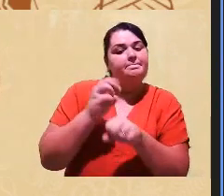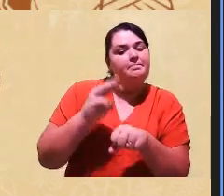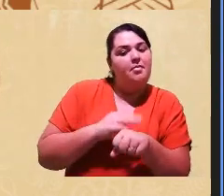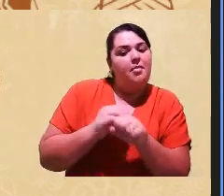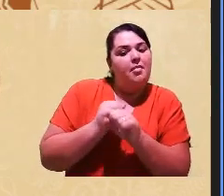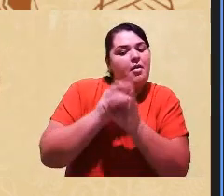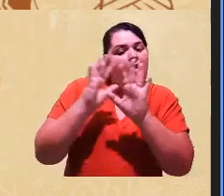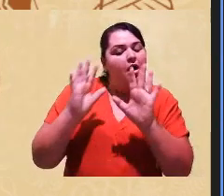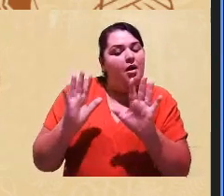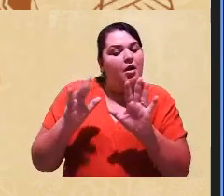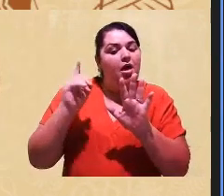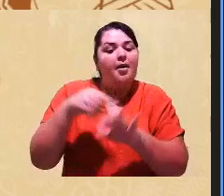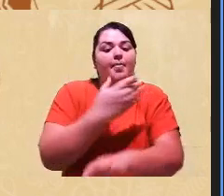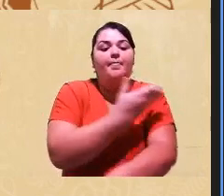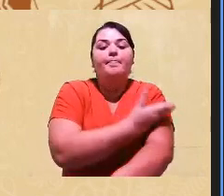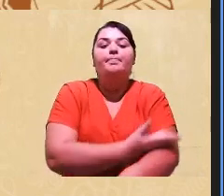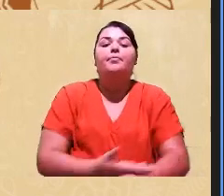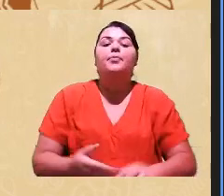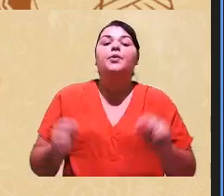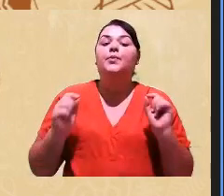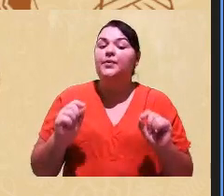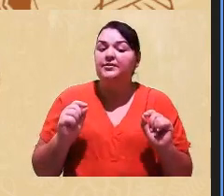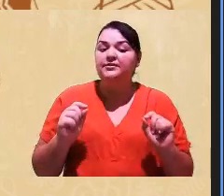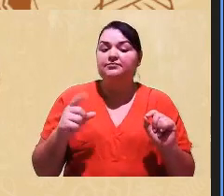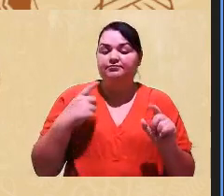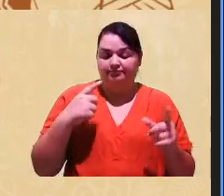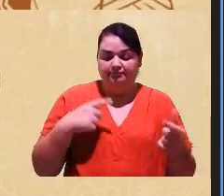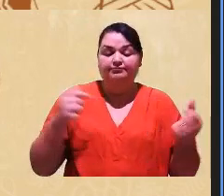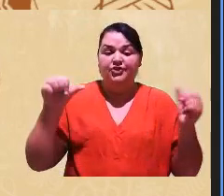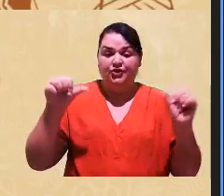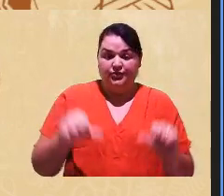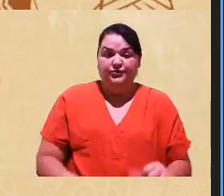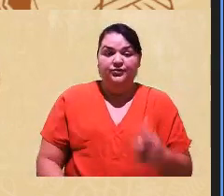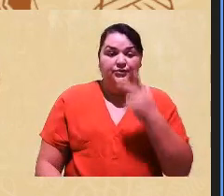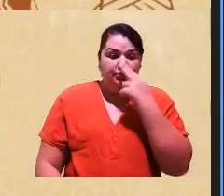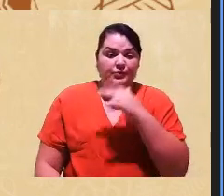eles são brancos, eles estão sendo prejudicados, injustiçados.